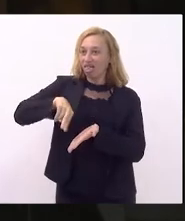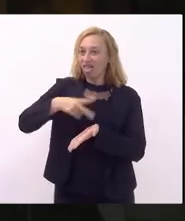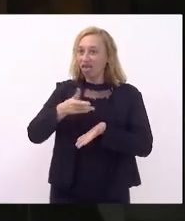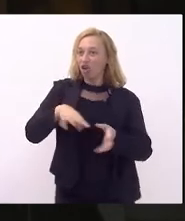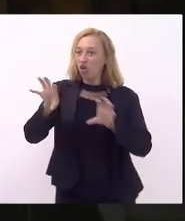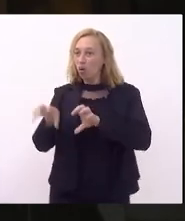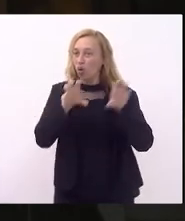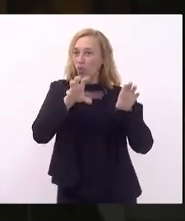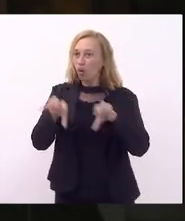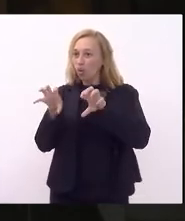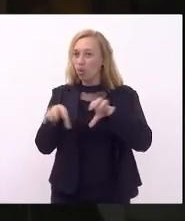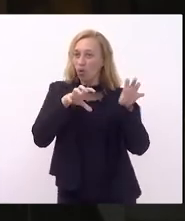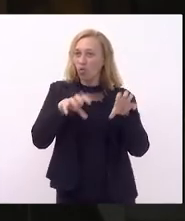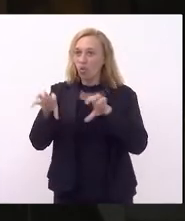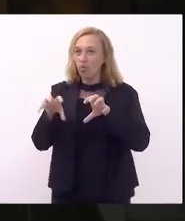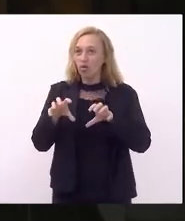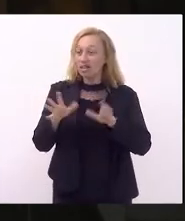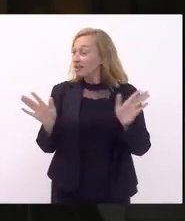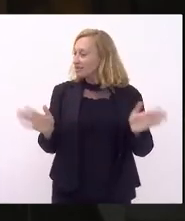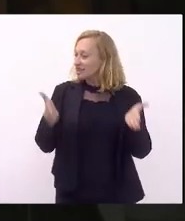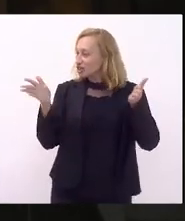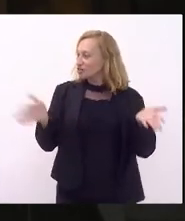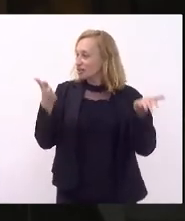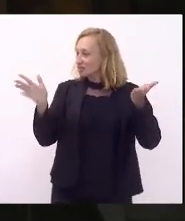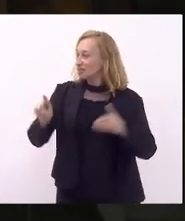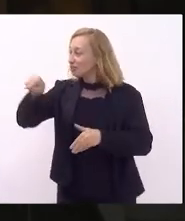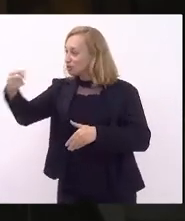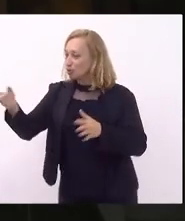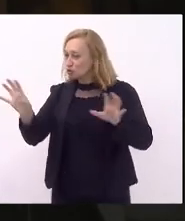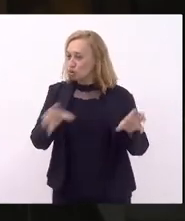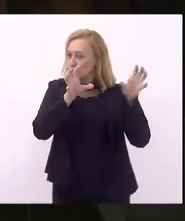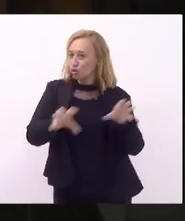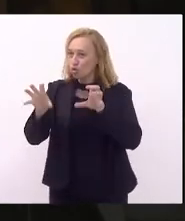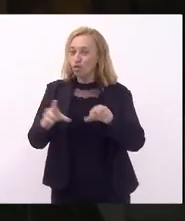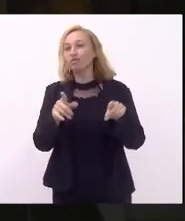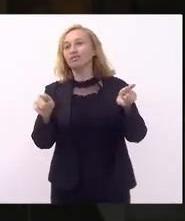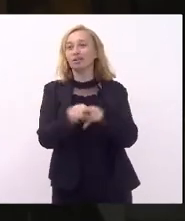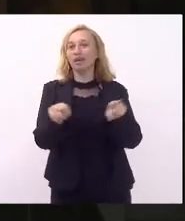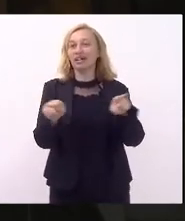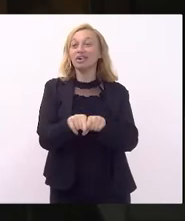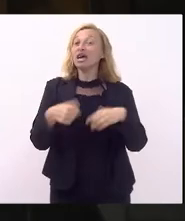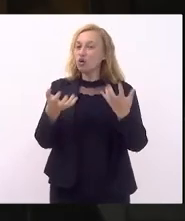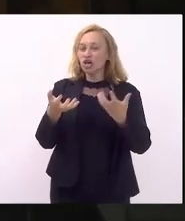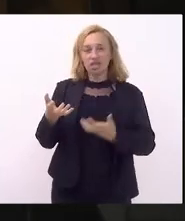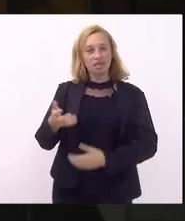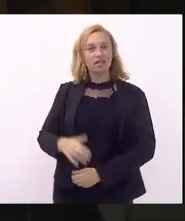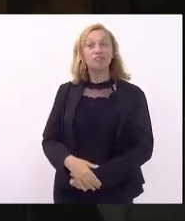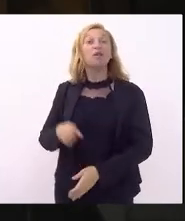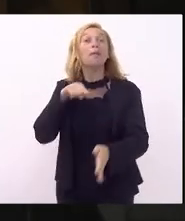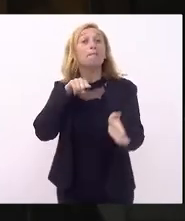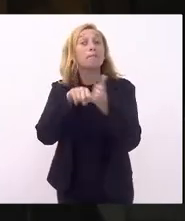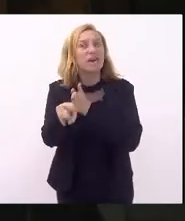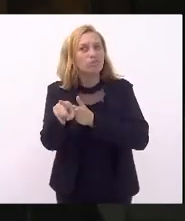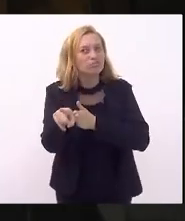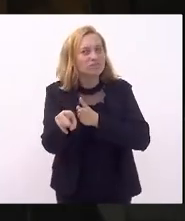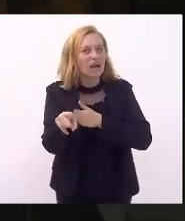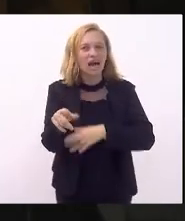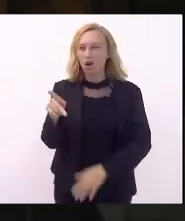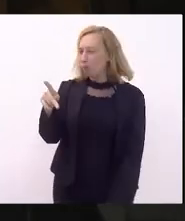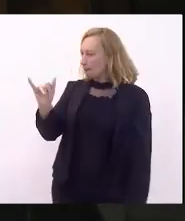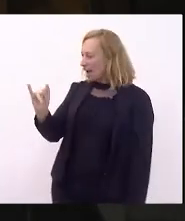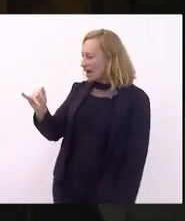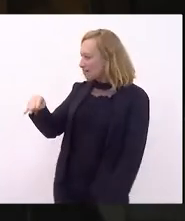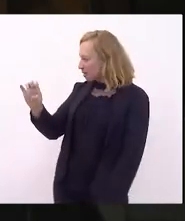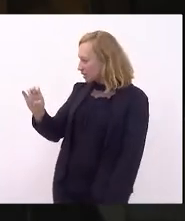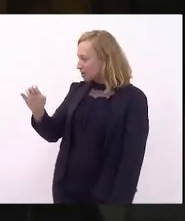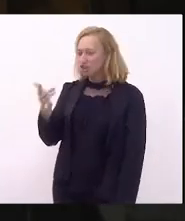promíscua e incentivando outras pessoas a fazer o mesmo. Então eu queria perguntar aos pais e